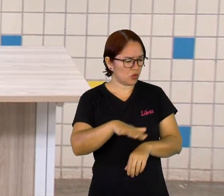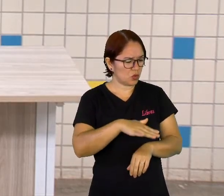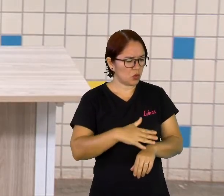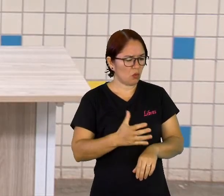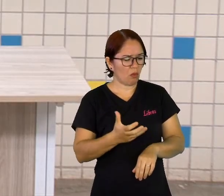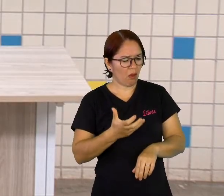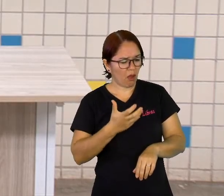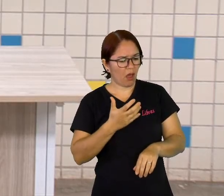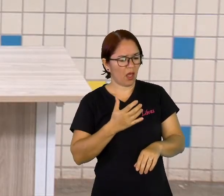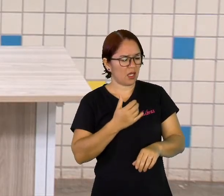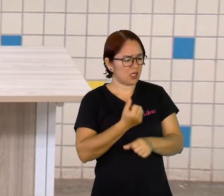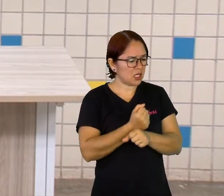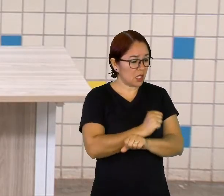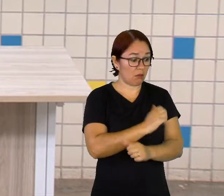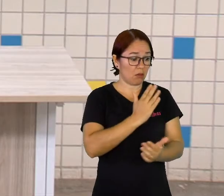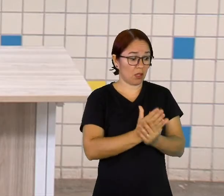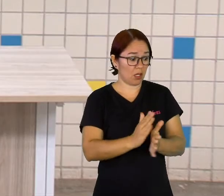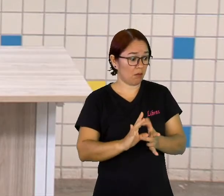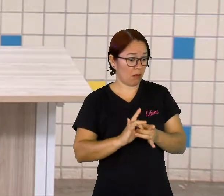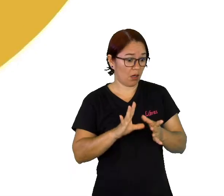da escravidão.